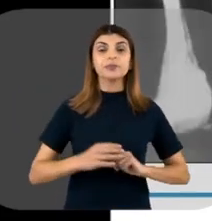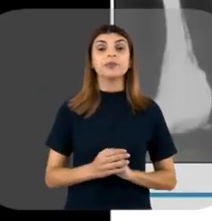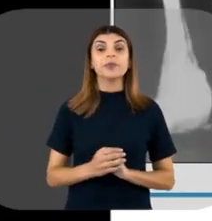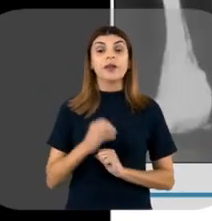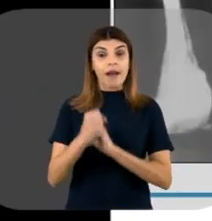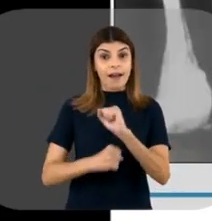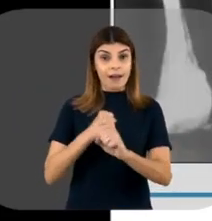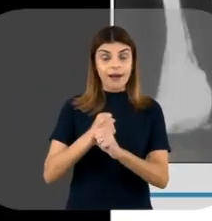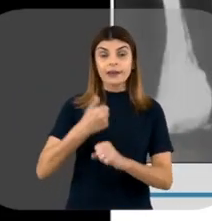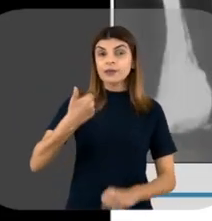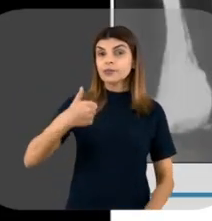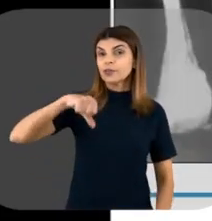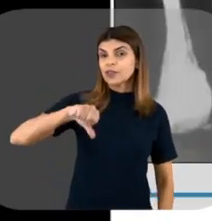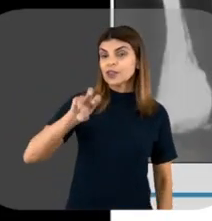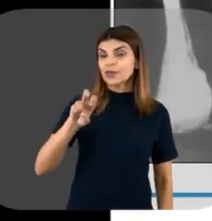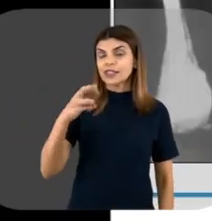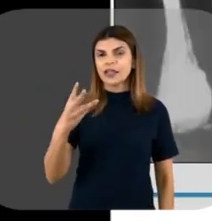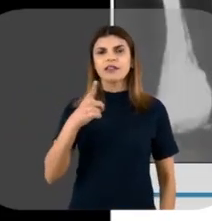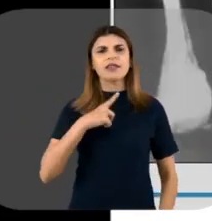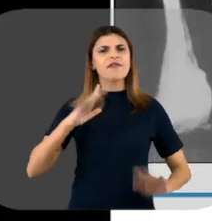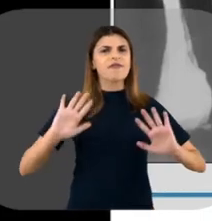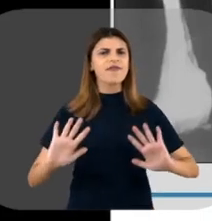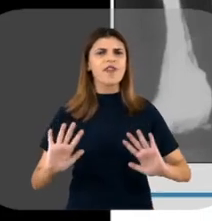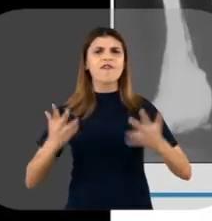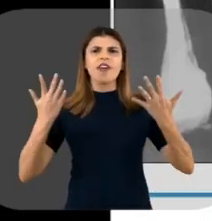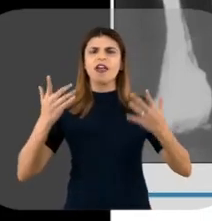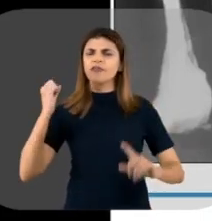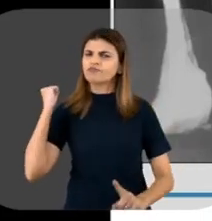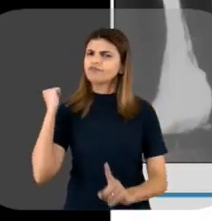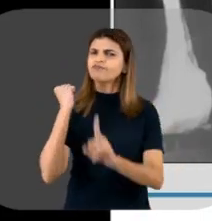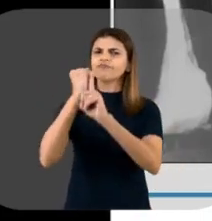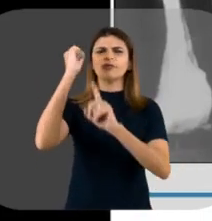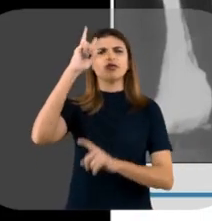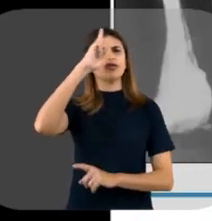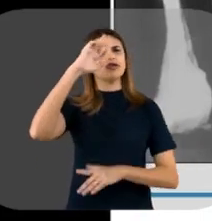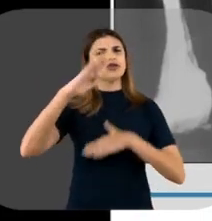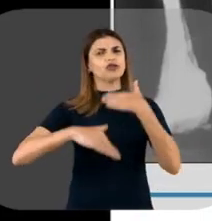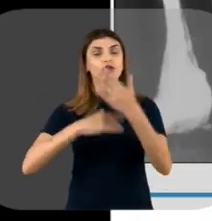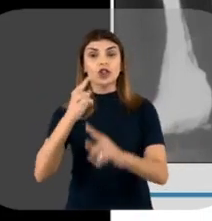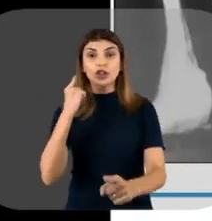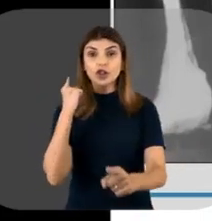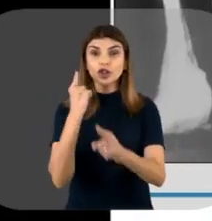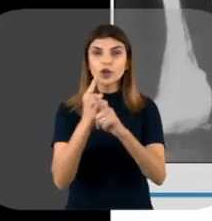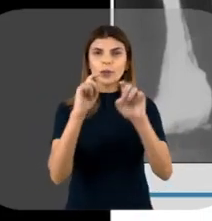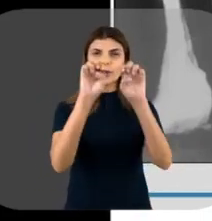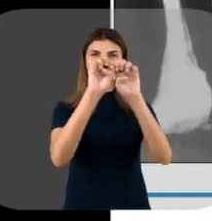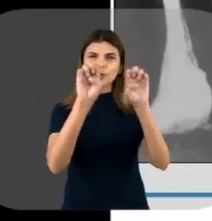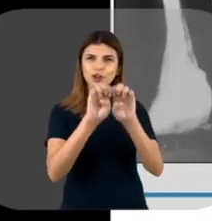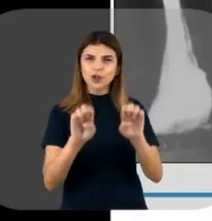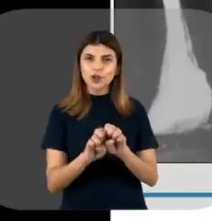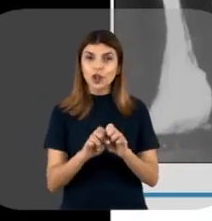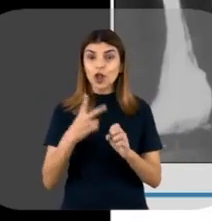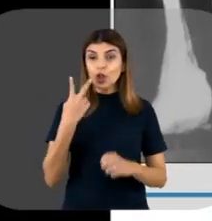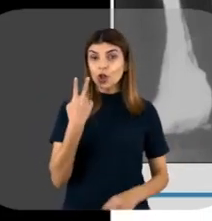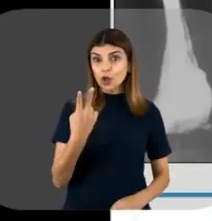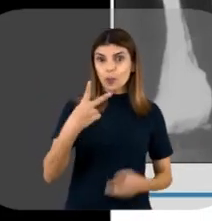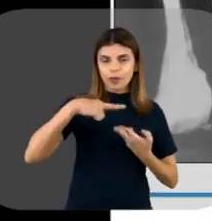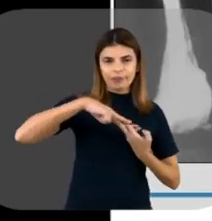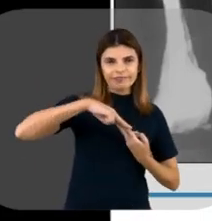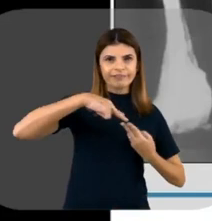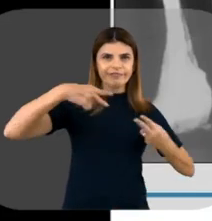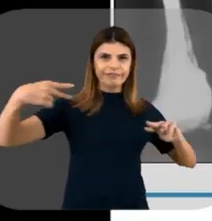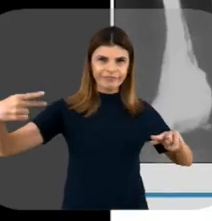Em 1953, né? O evento praticamente histórico, né? Da descoberta da estrutura de dupla hélice do DNA,